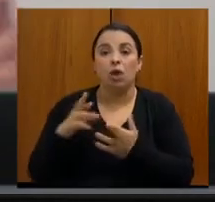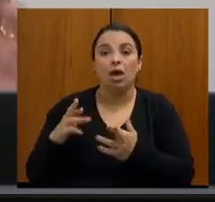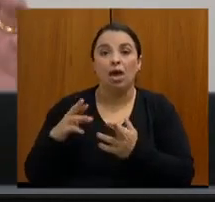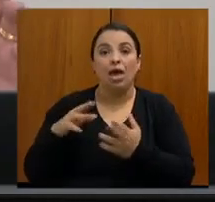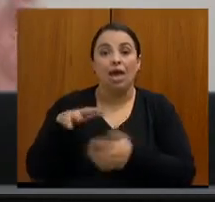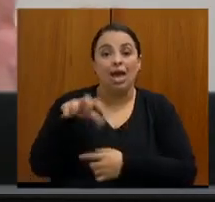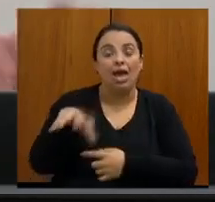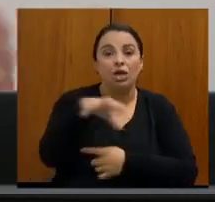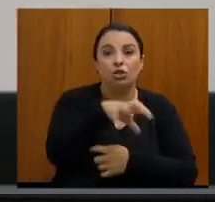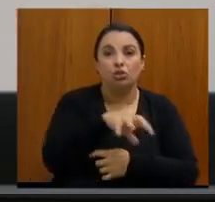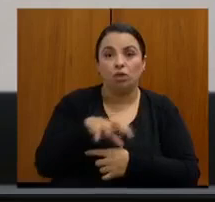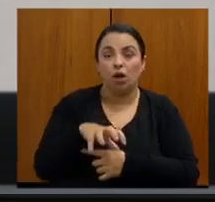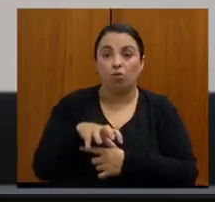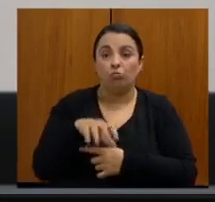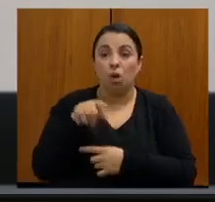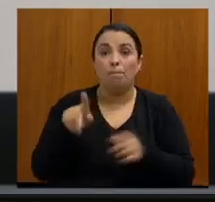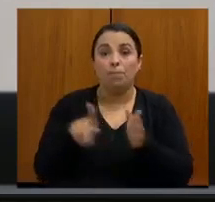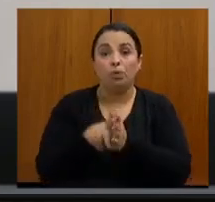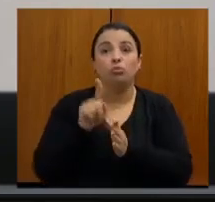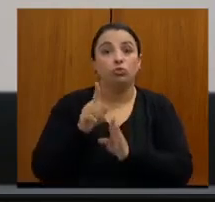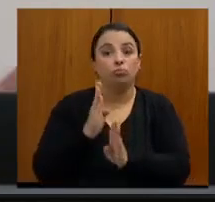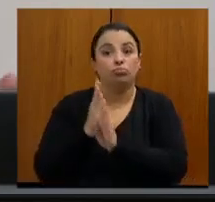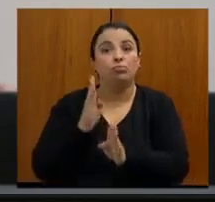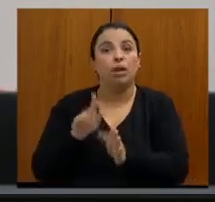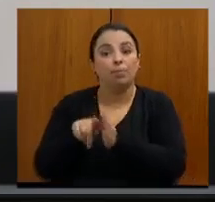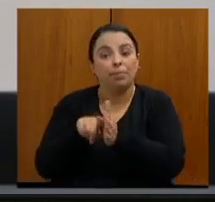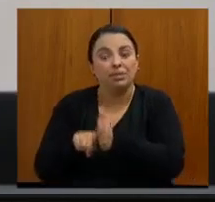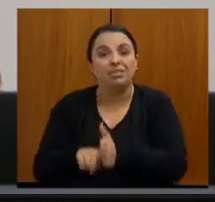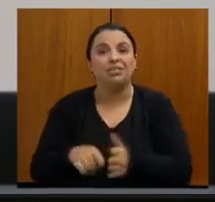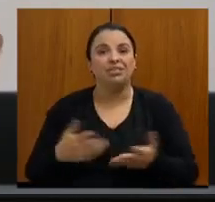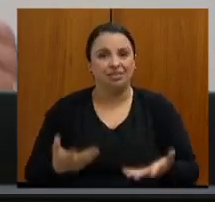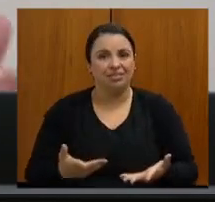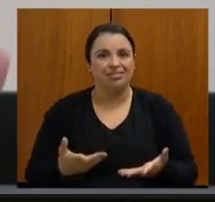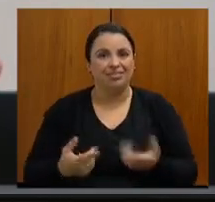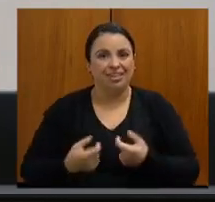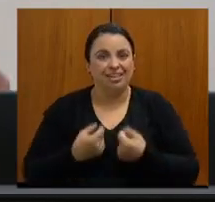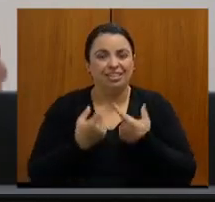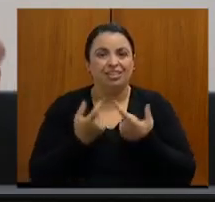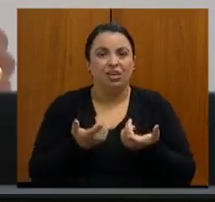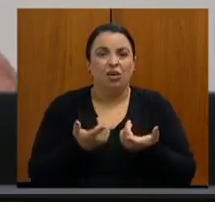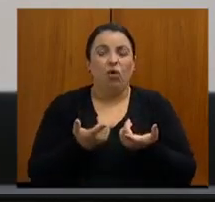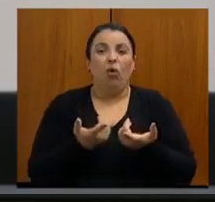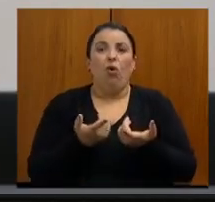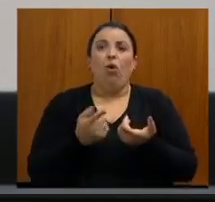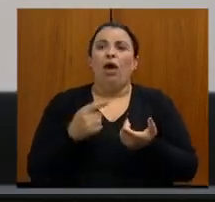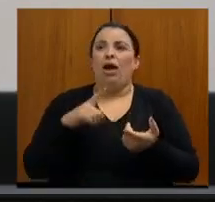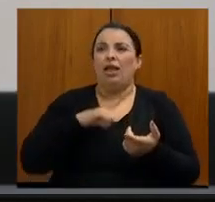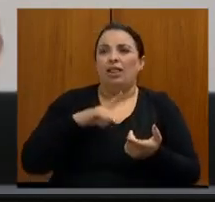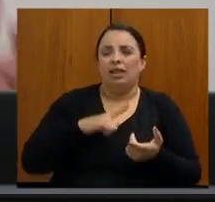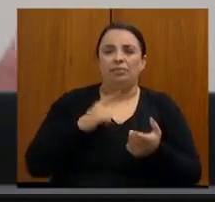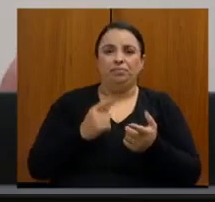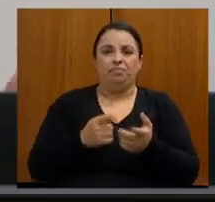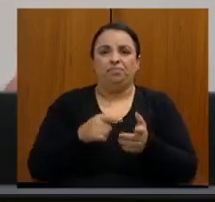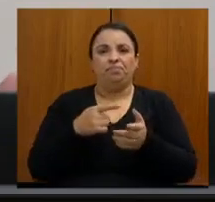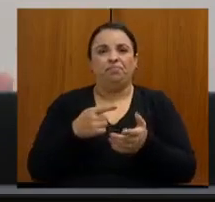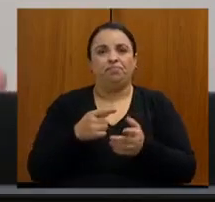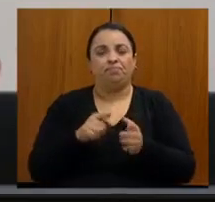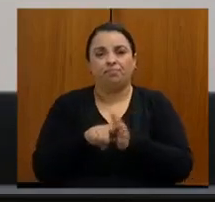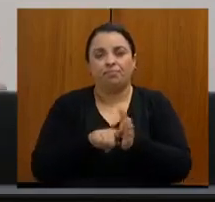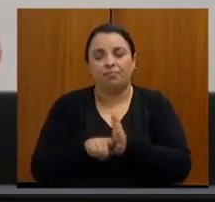Porque aí as cidades faziam uma referência para esse centro, onde nós teríamos ali biópsias de próstata, biópsias de